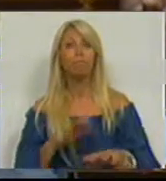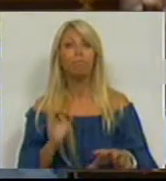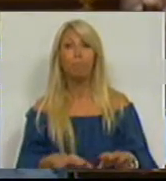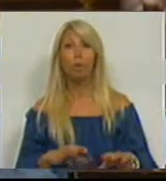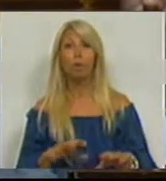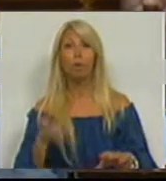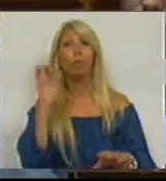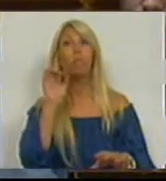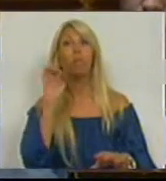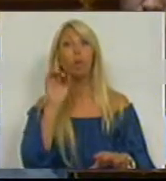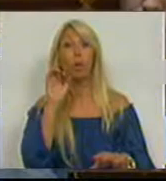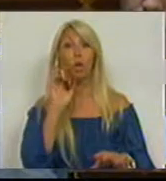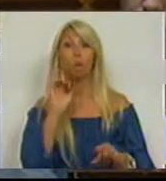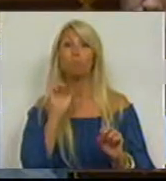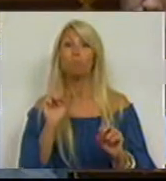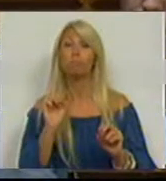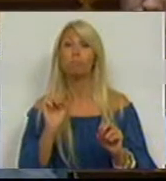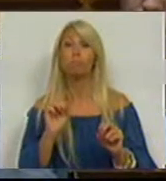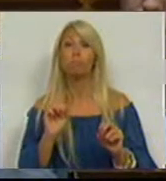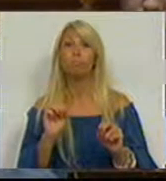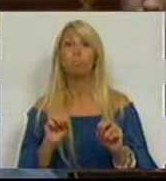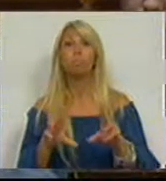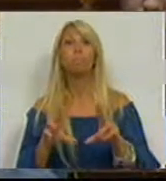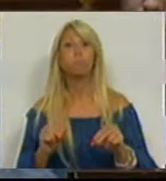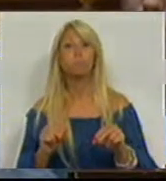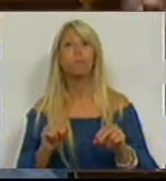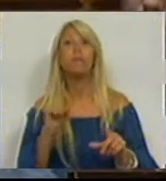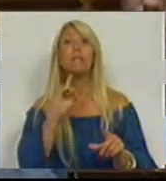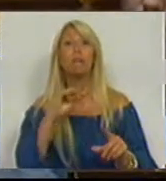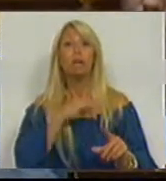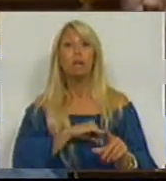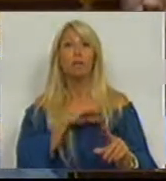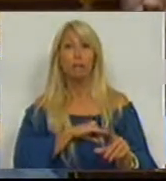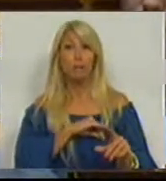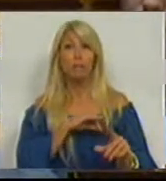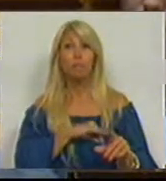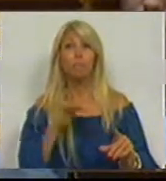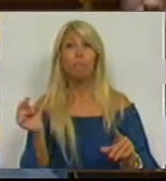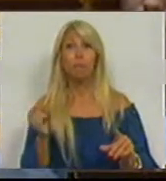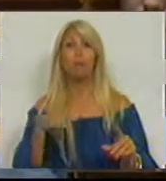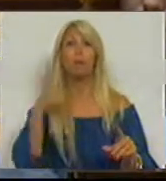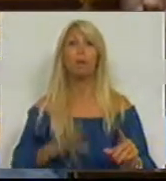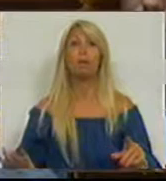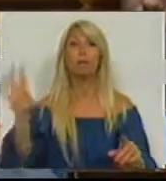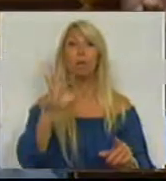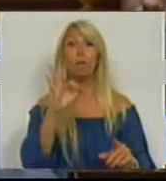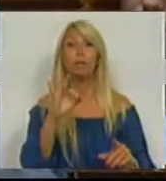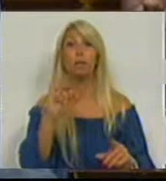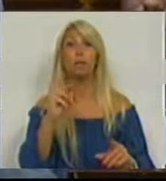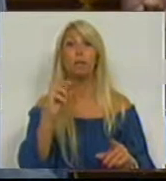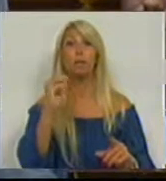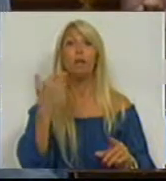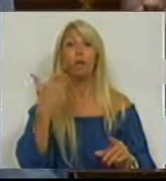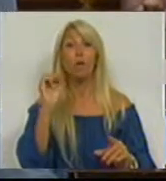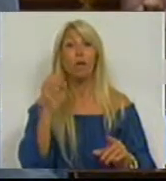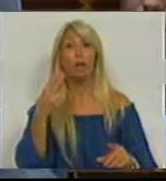líquido do salário mínimo nacional se situar em 431,65